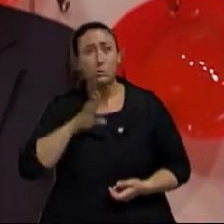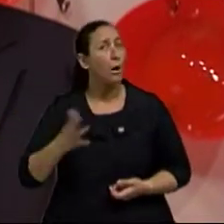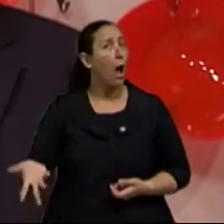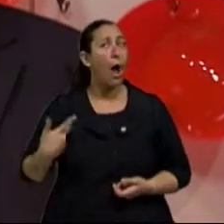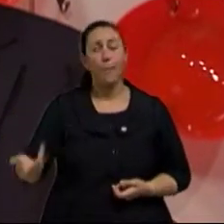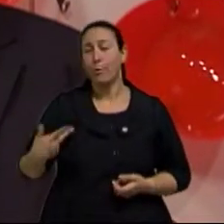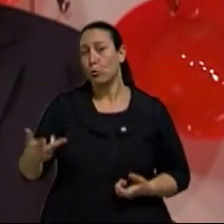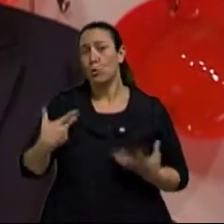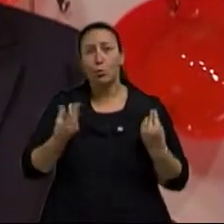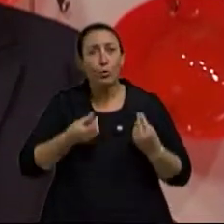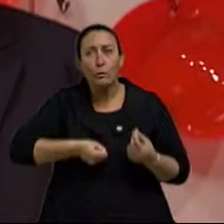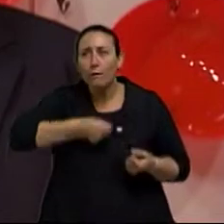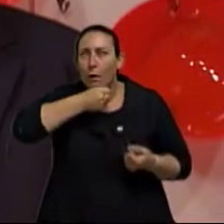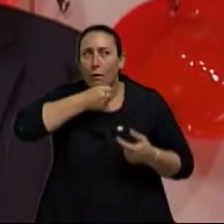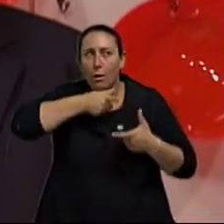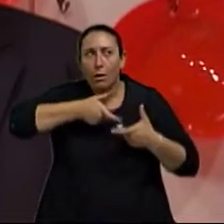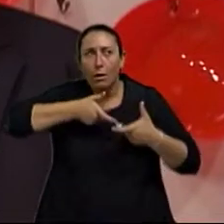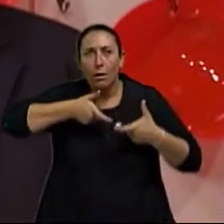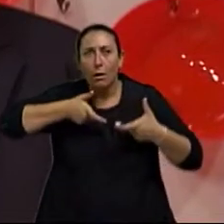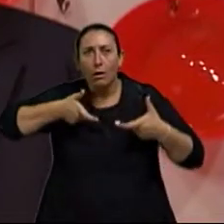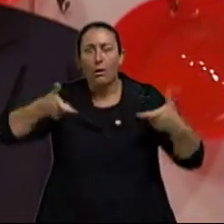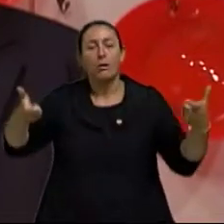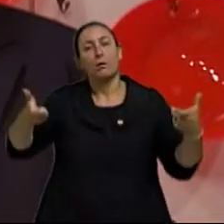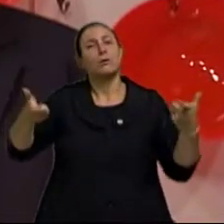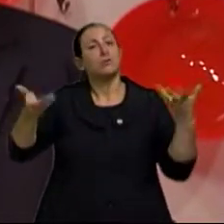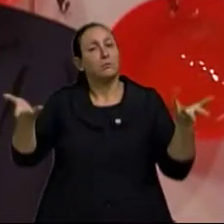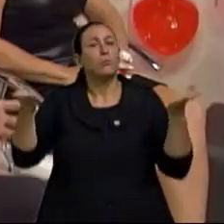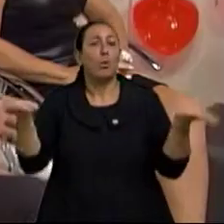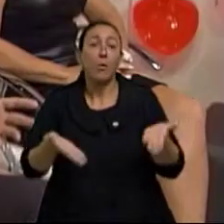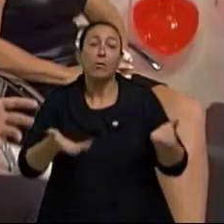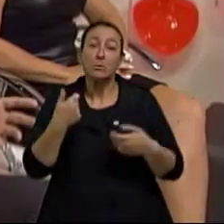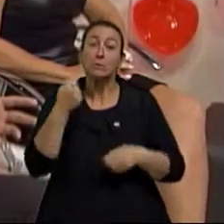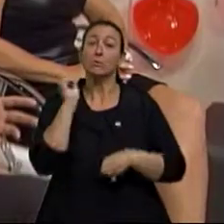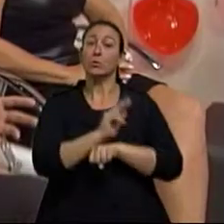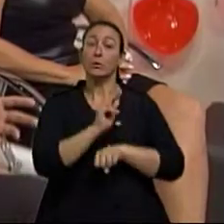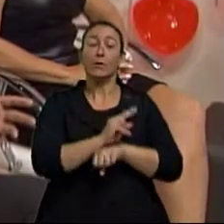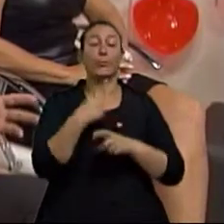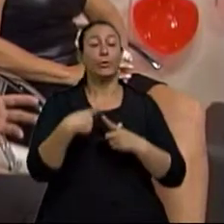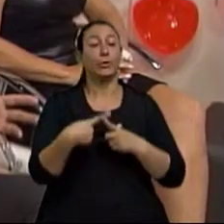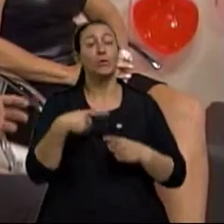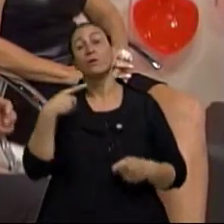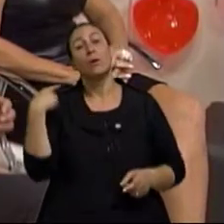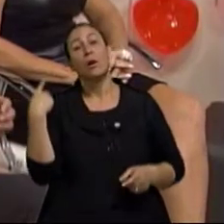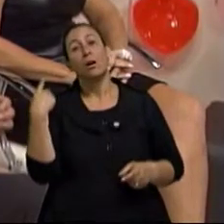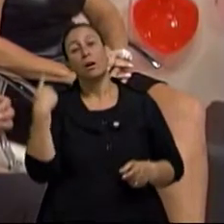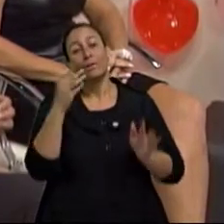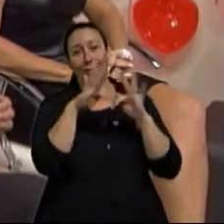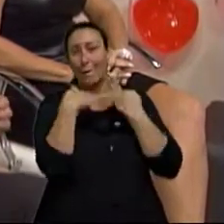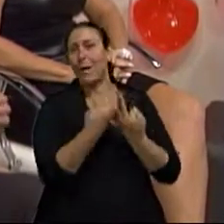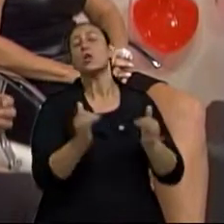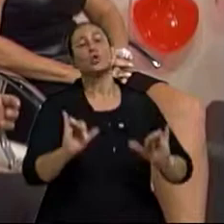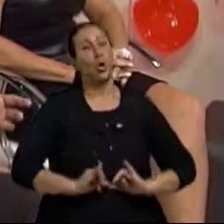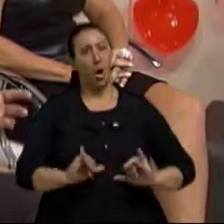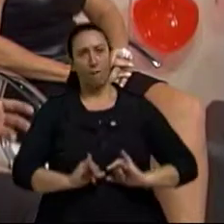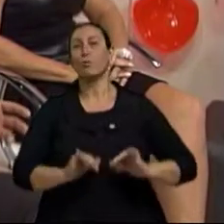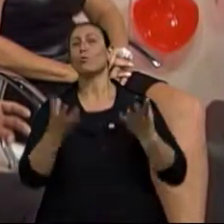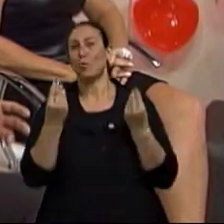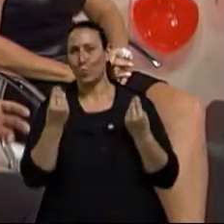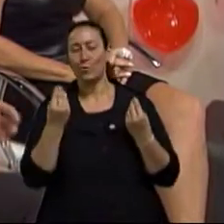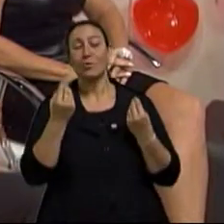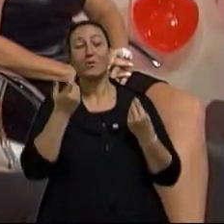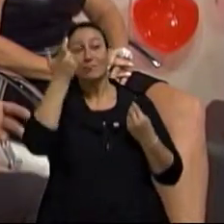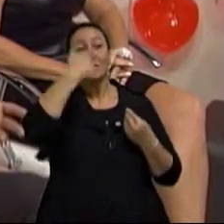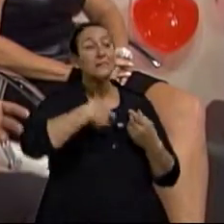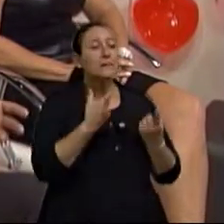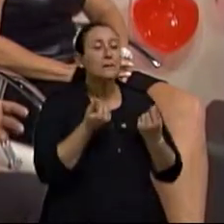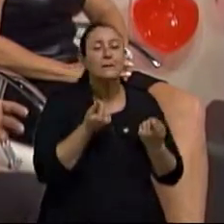acelerado, precisa, então, dar conta desta demanda. Porque a família sofre muito do ponto de vista também